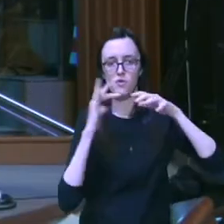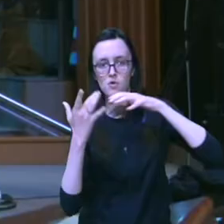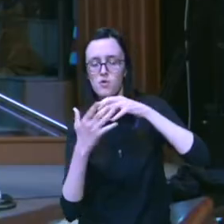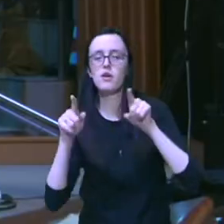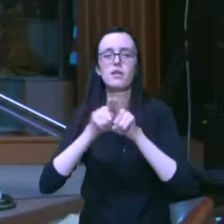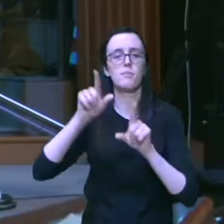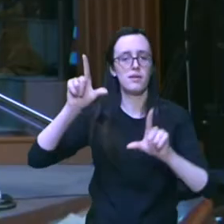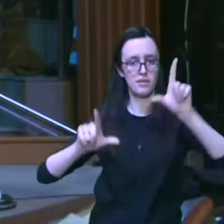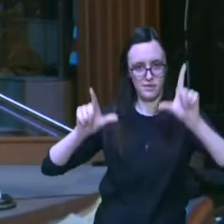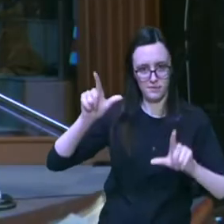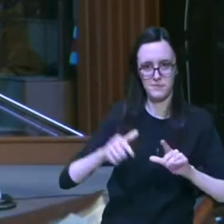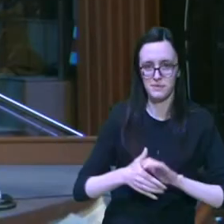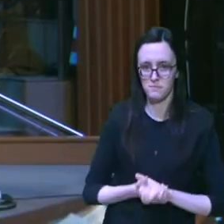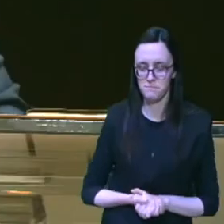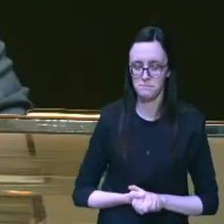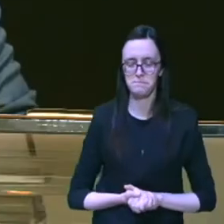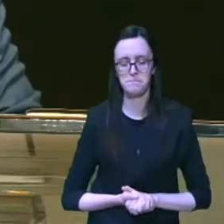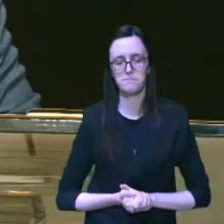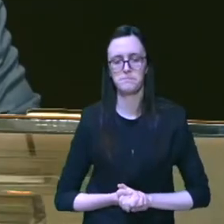pela televisão